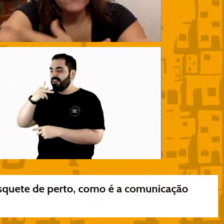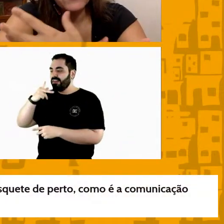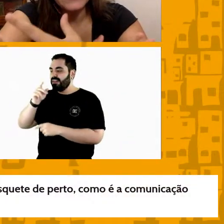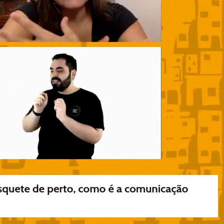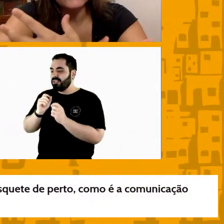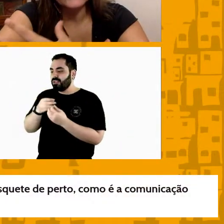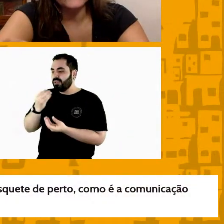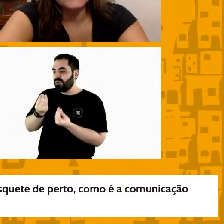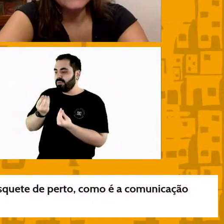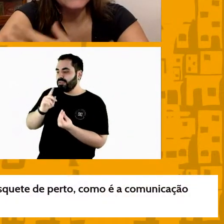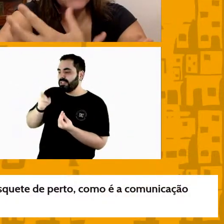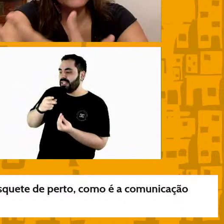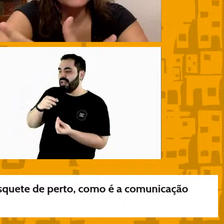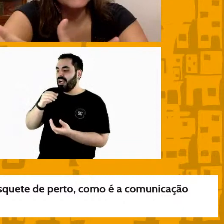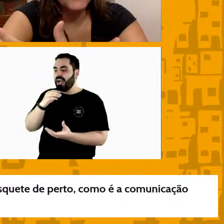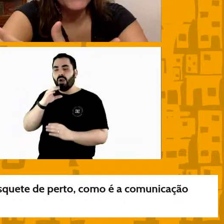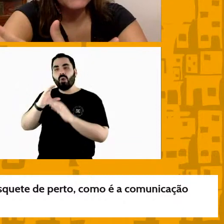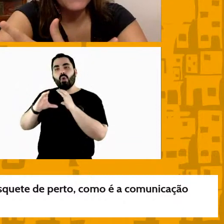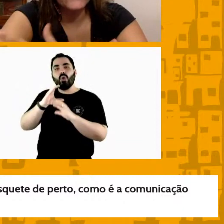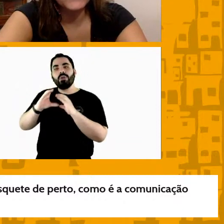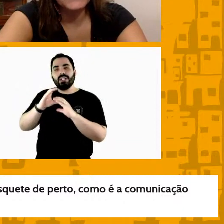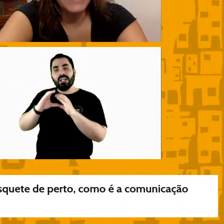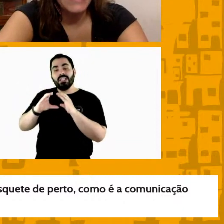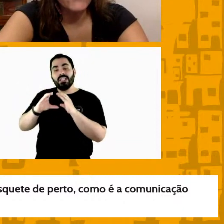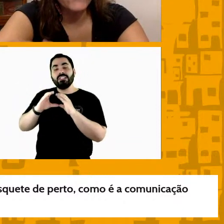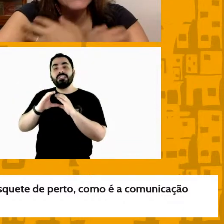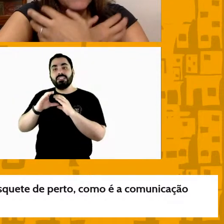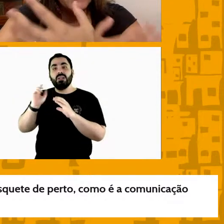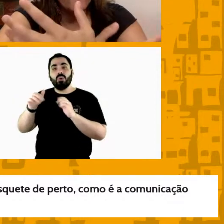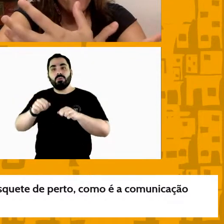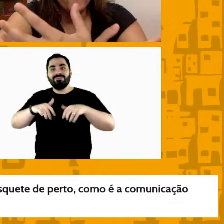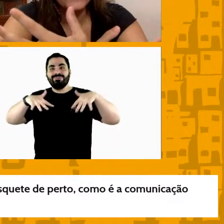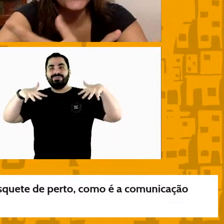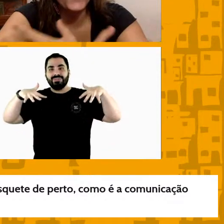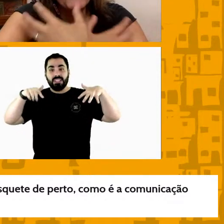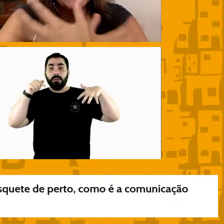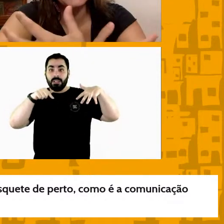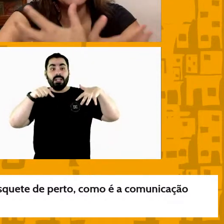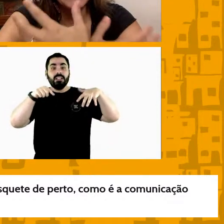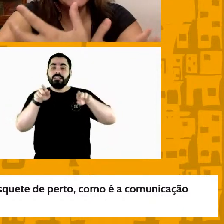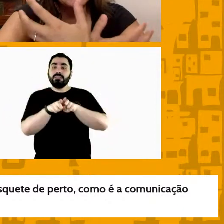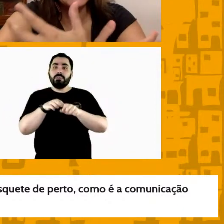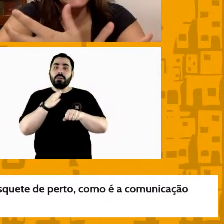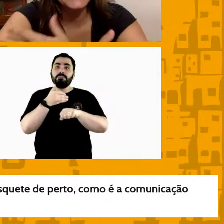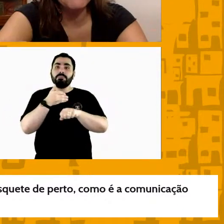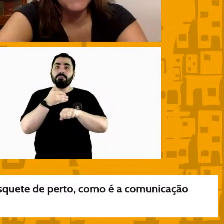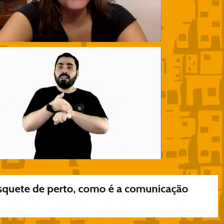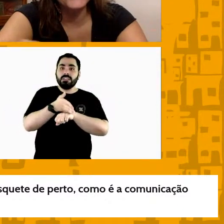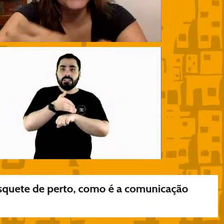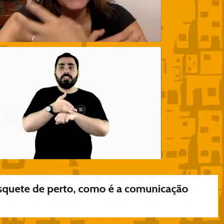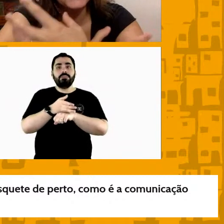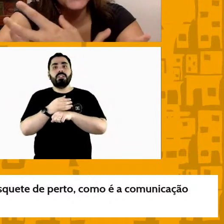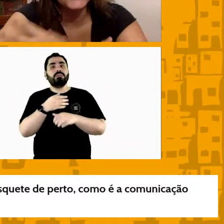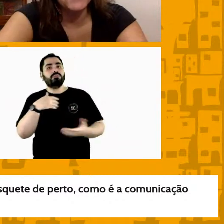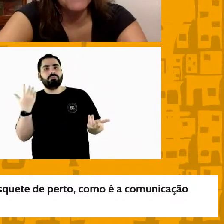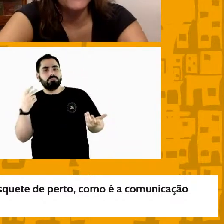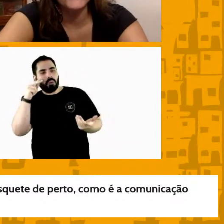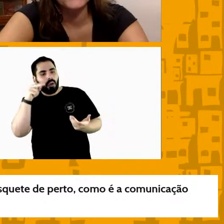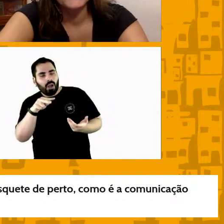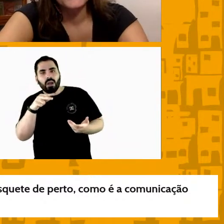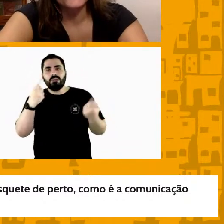como é que a comunicação com a torcida porque a torcida também faz parte do espetáculo ela também se comunica intensamente